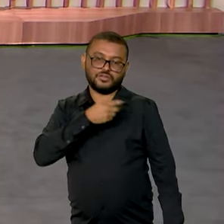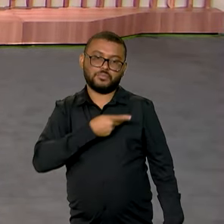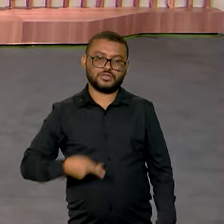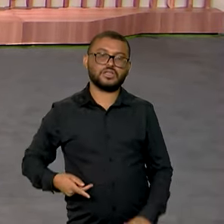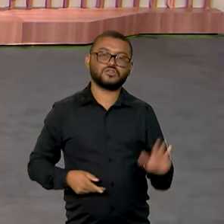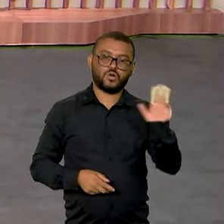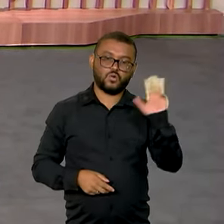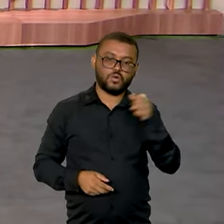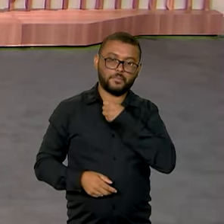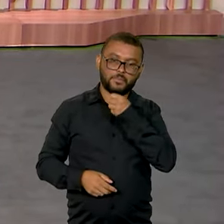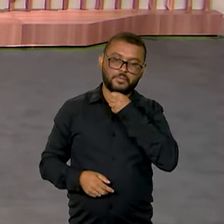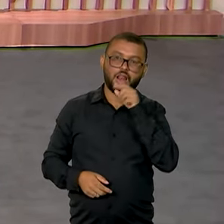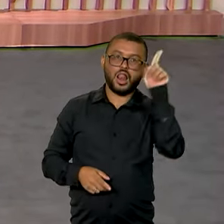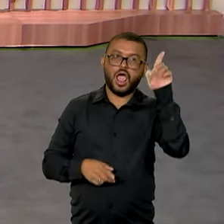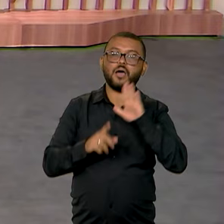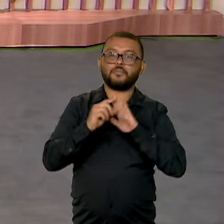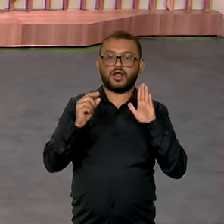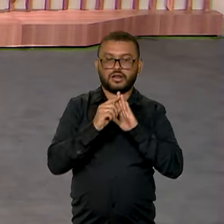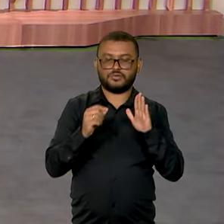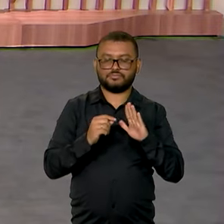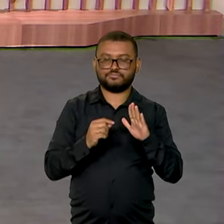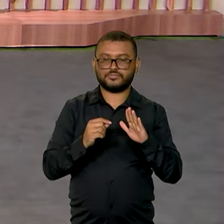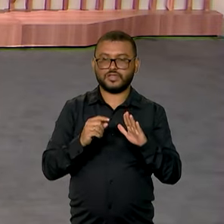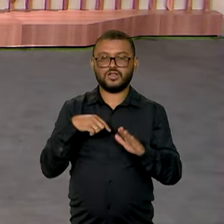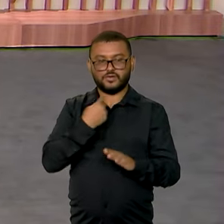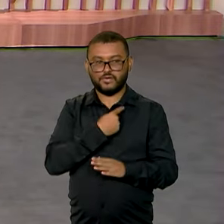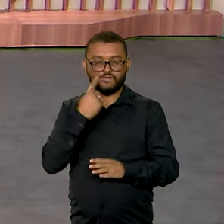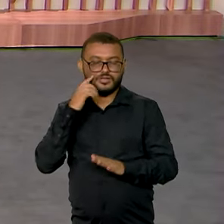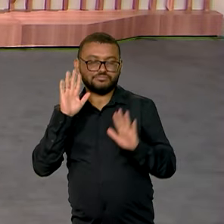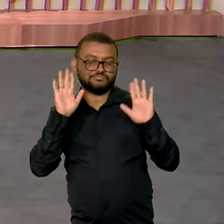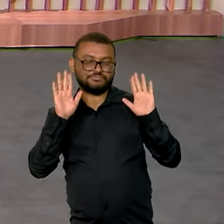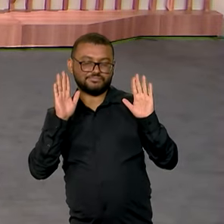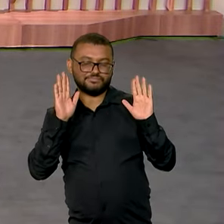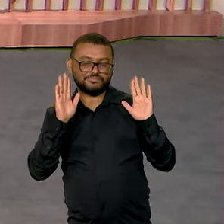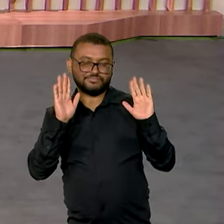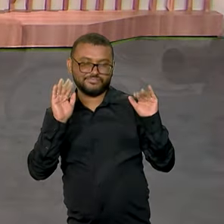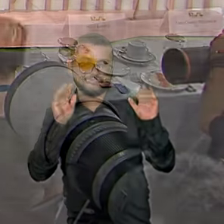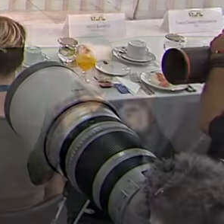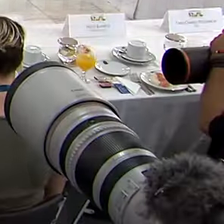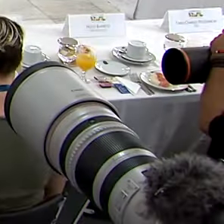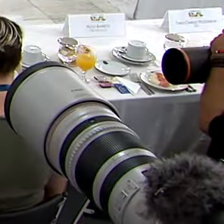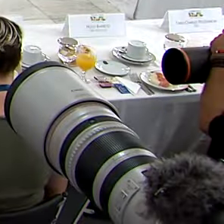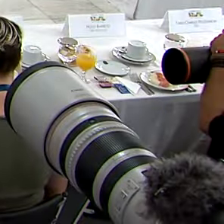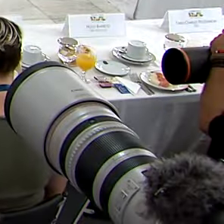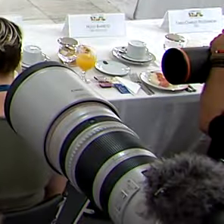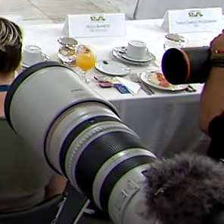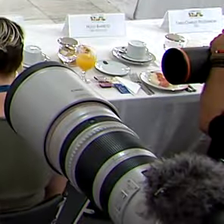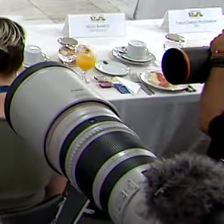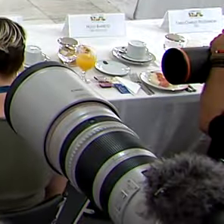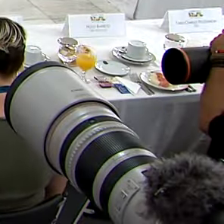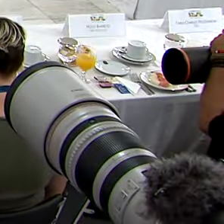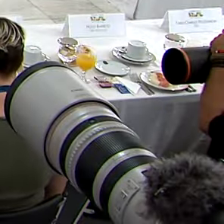com jornalistas direto do Palácio do Planalto. A gente se vê. Até já! A gente